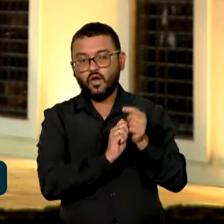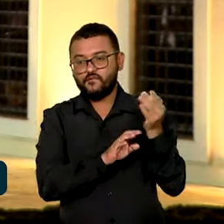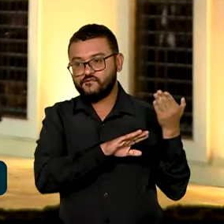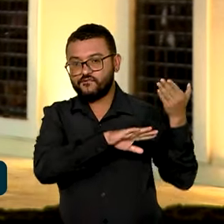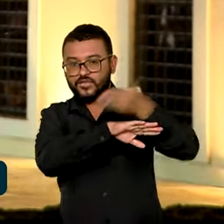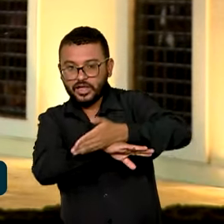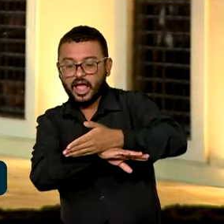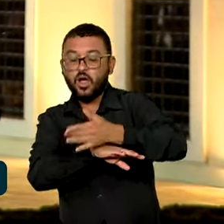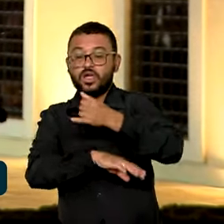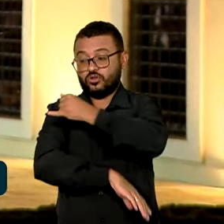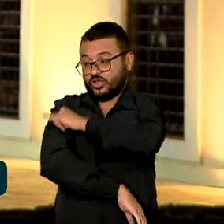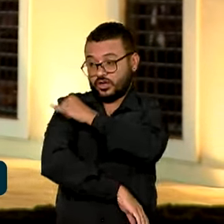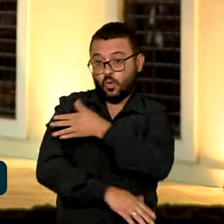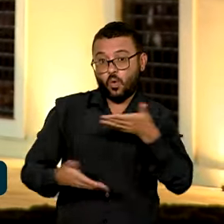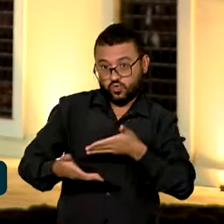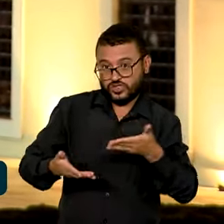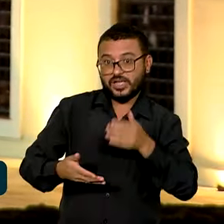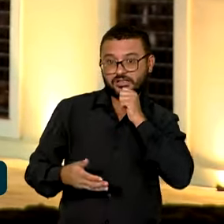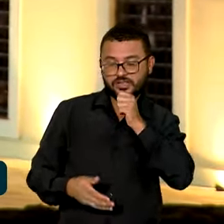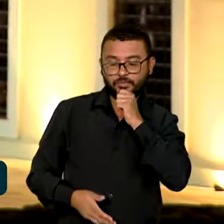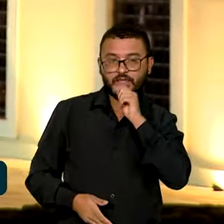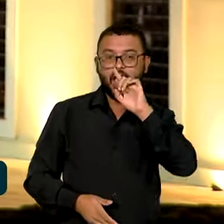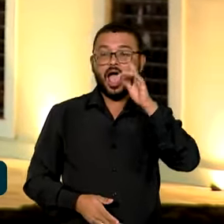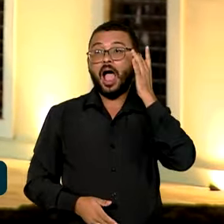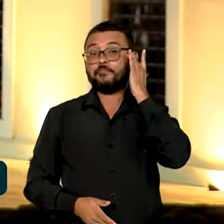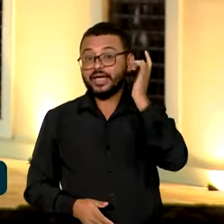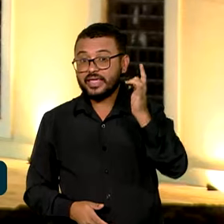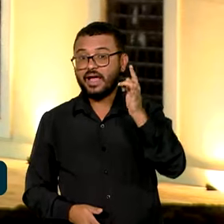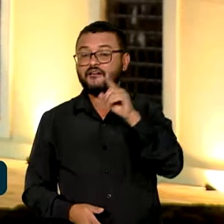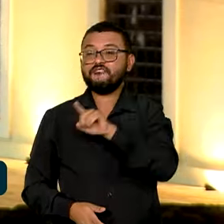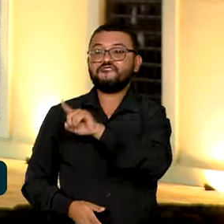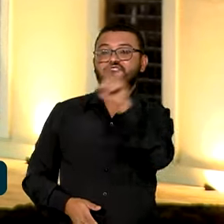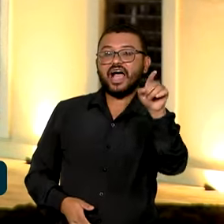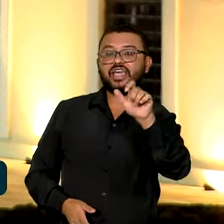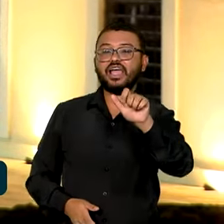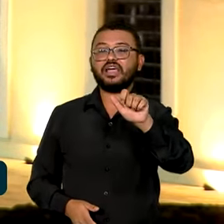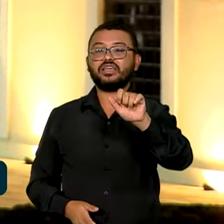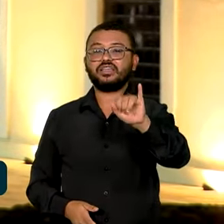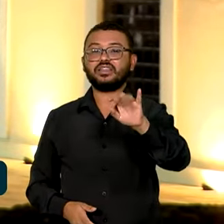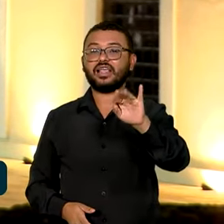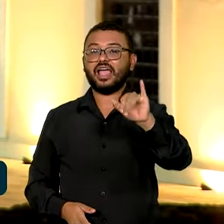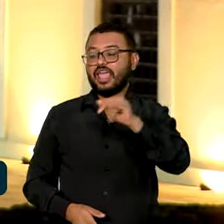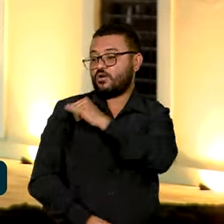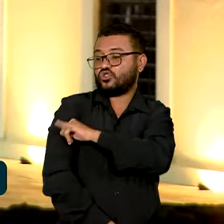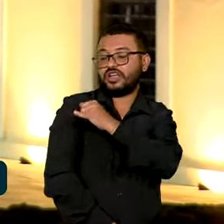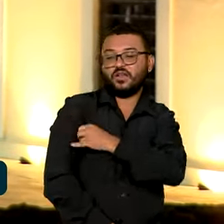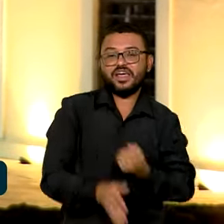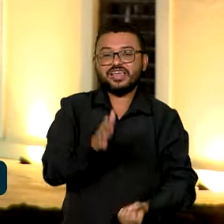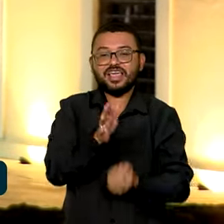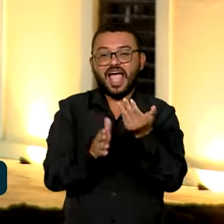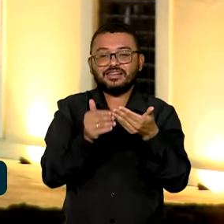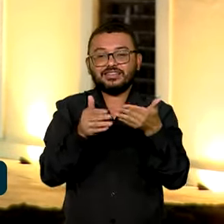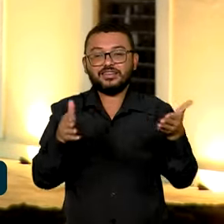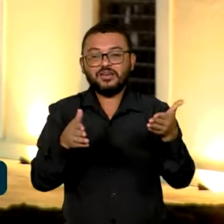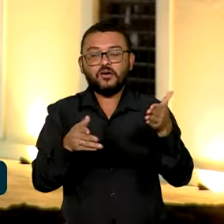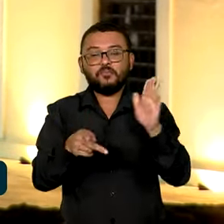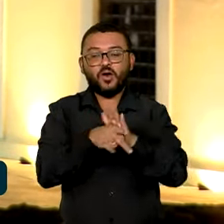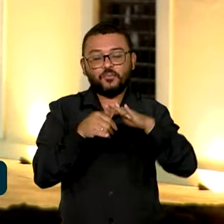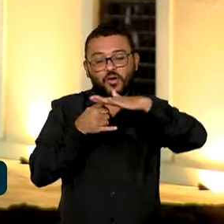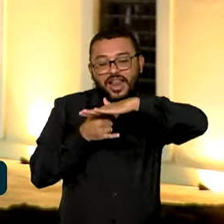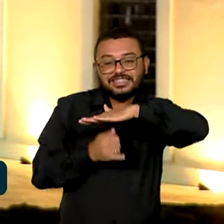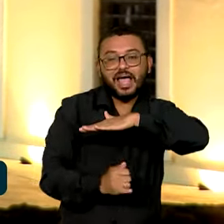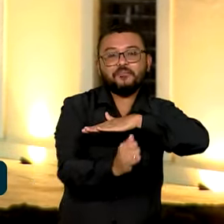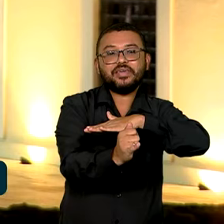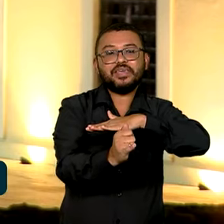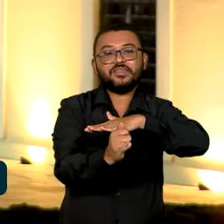Janeiro. Amanhã de manhã, os presidentes vão para Itajaí, na Costa Verde Fluminense, participar do lançamento do terceiro submarino